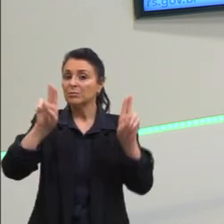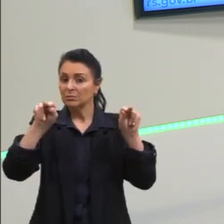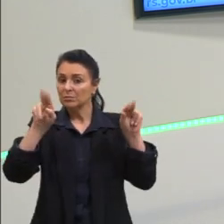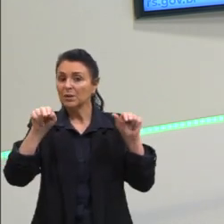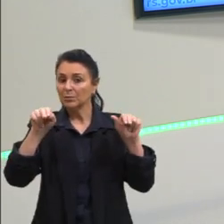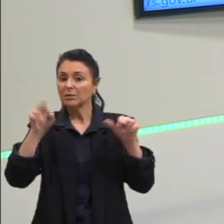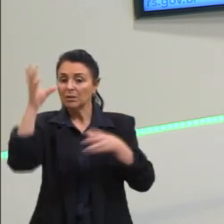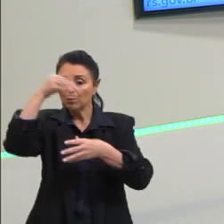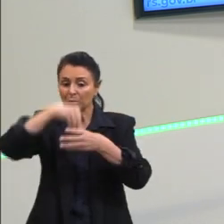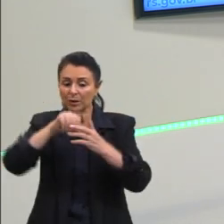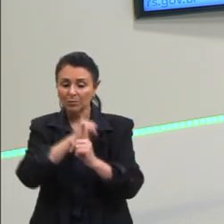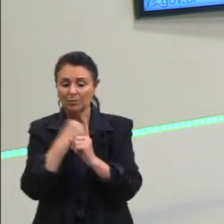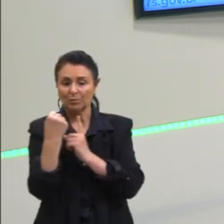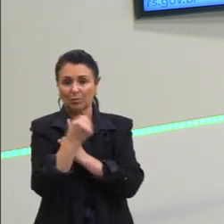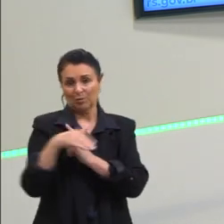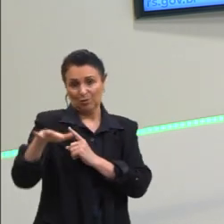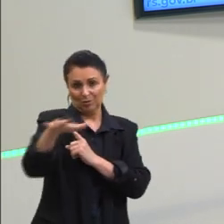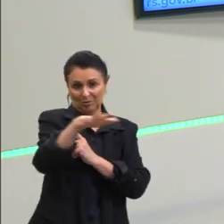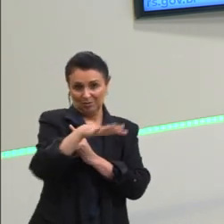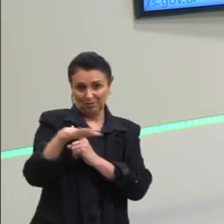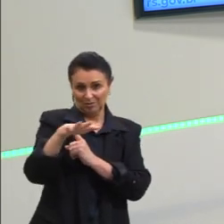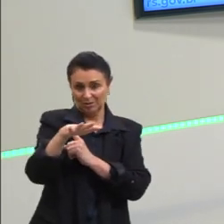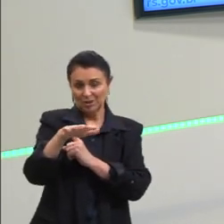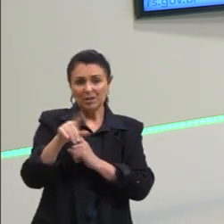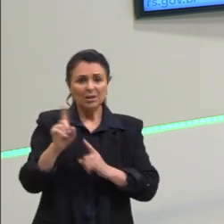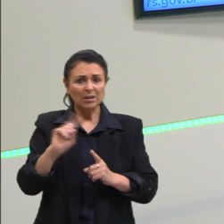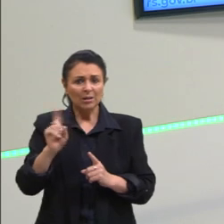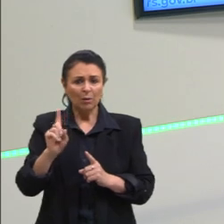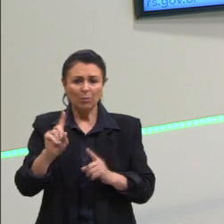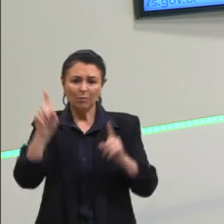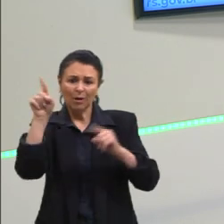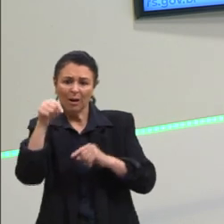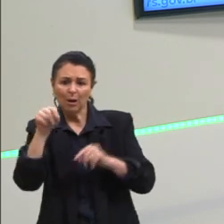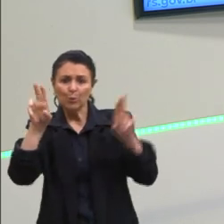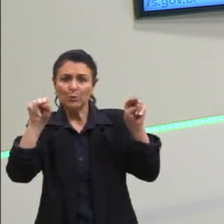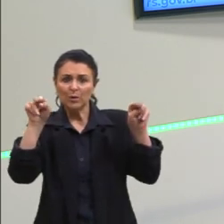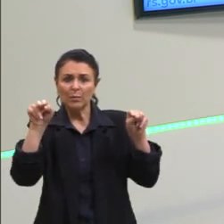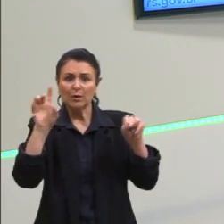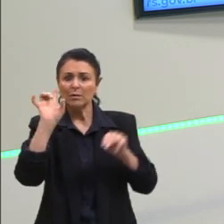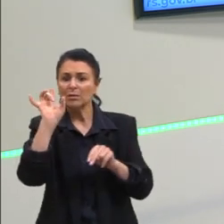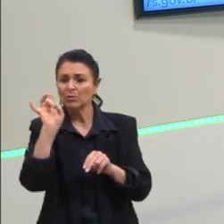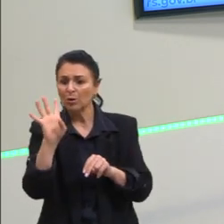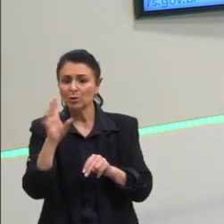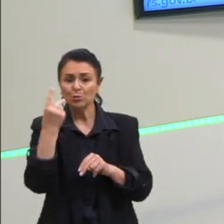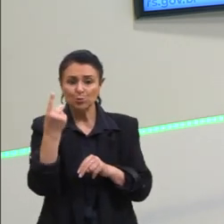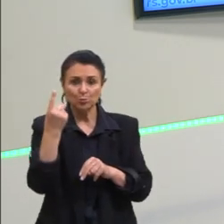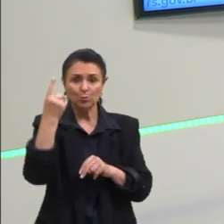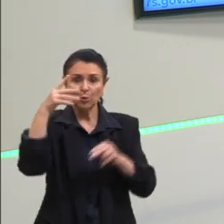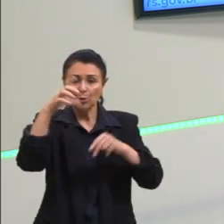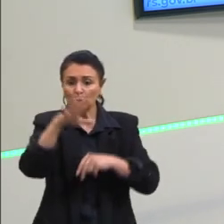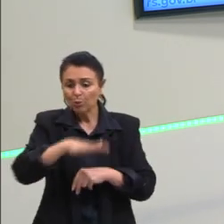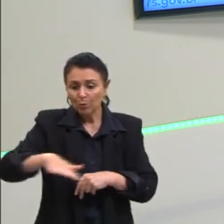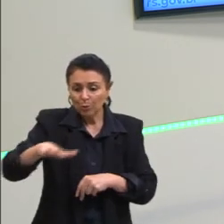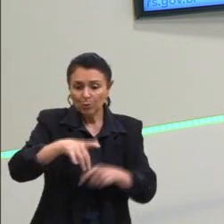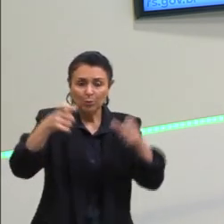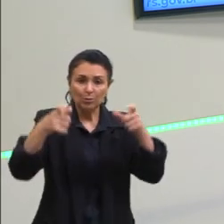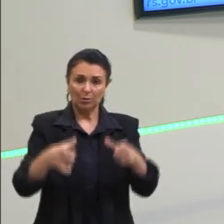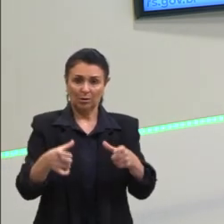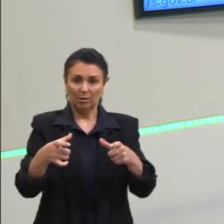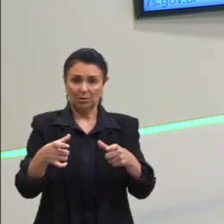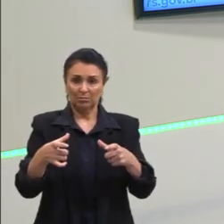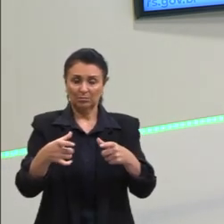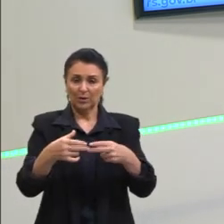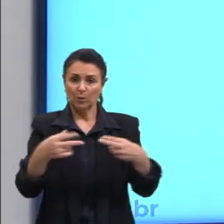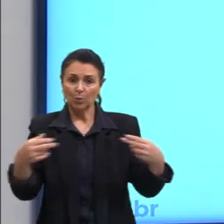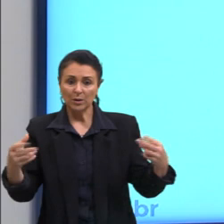sociedade e que também não é um tema exclusivo em determinado lugar. Situações e